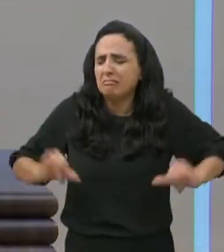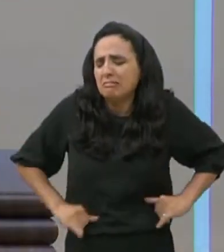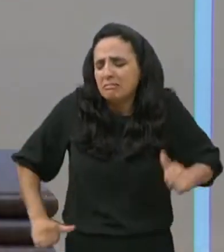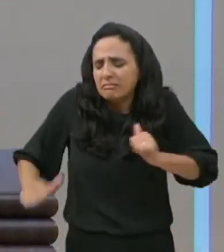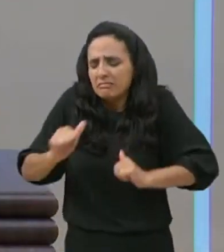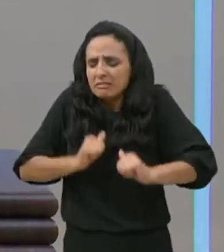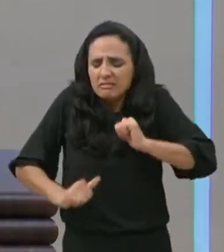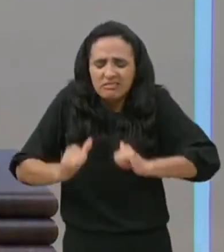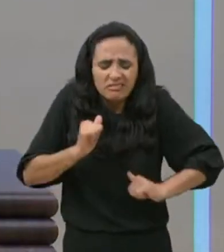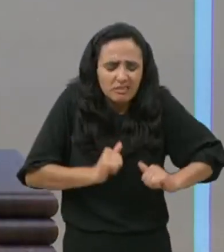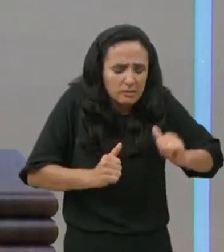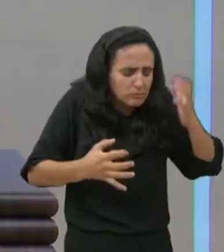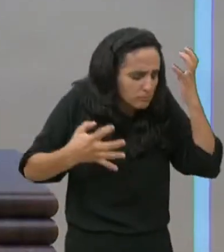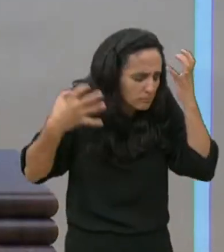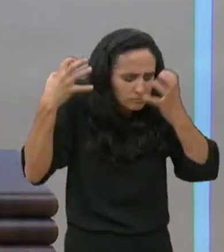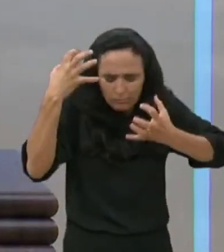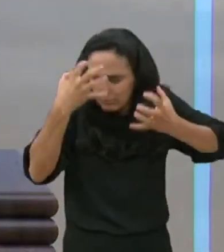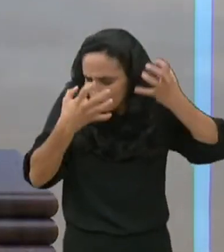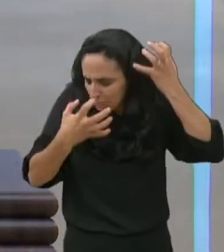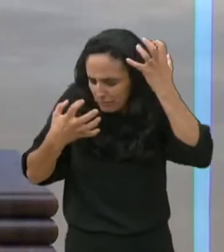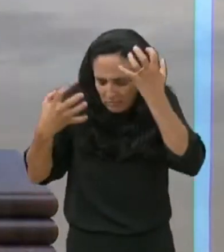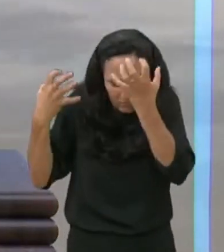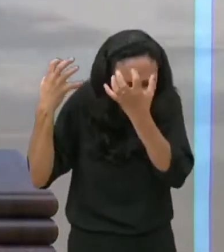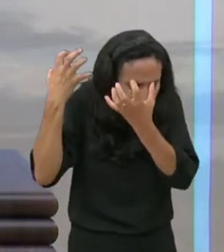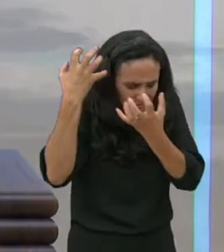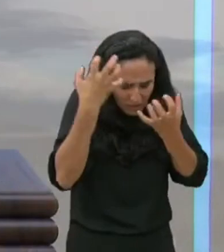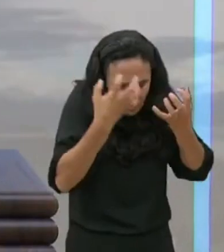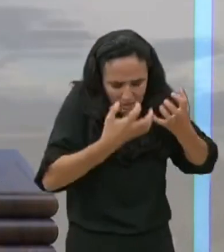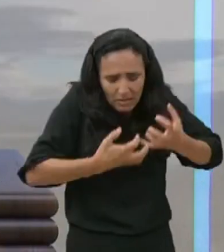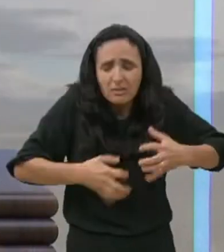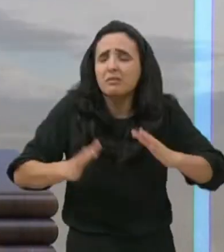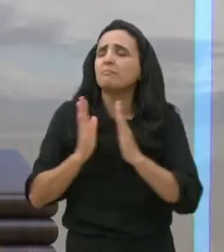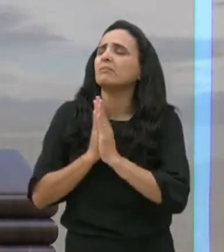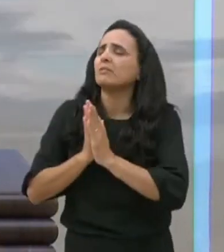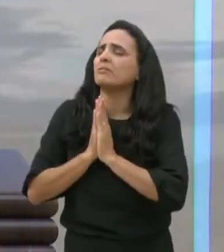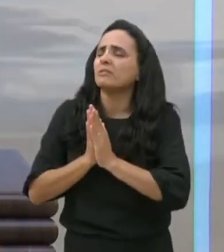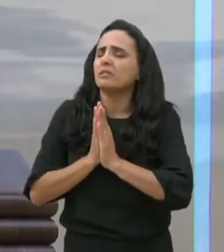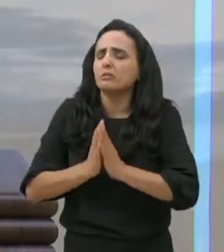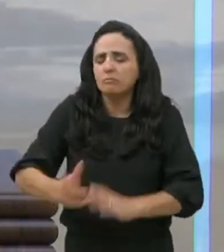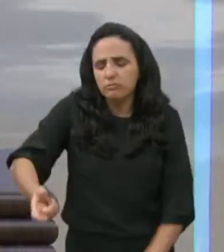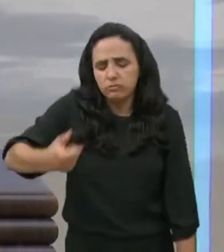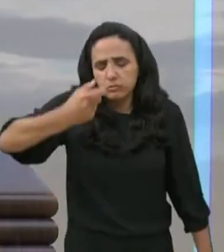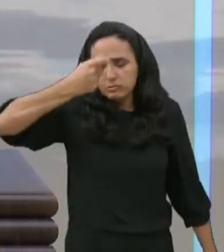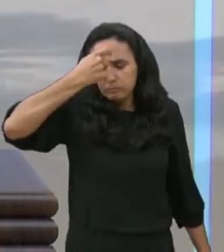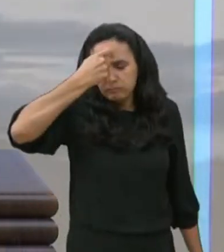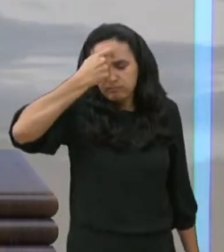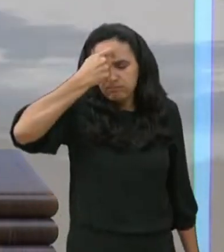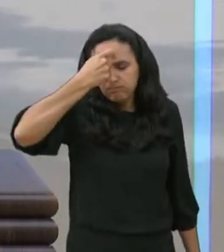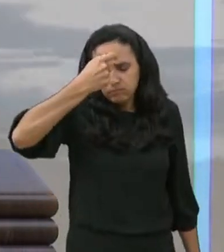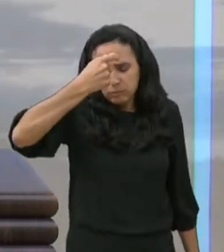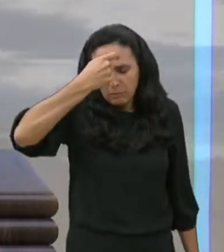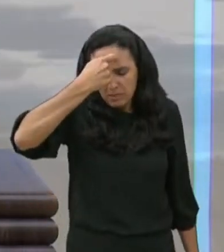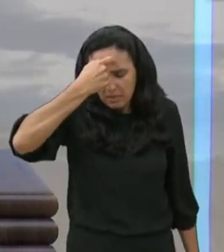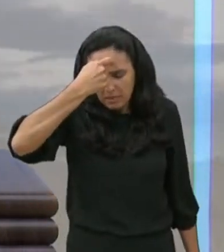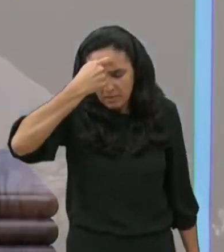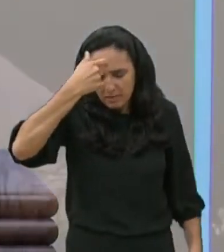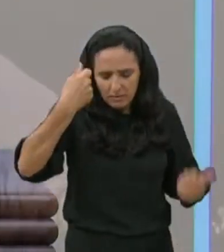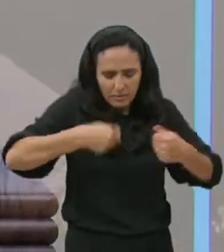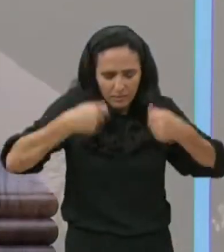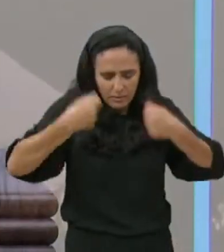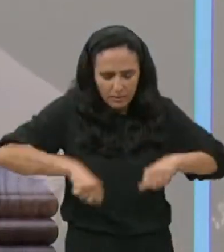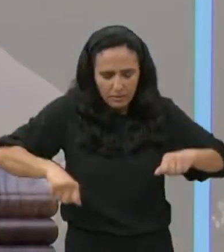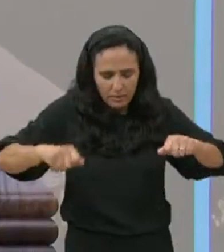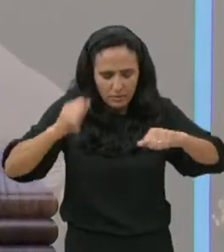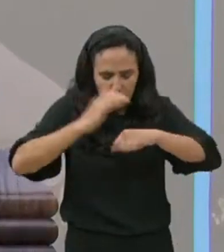com ansiedade, Senhor, ó Deus, vai nas mentes, vai nas mentes, Senhor,